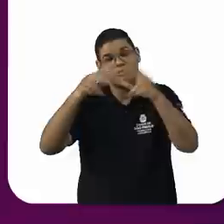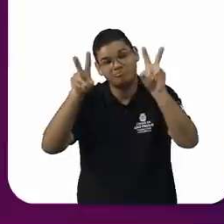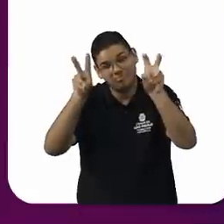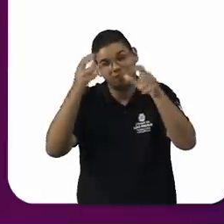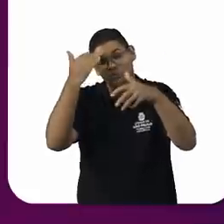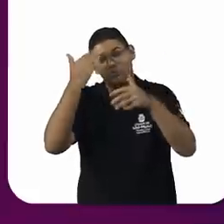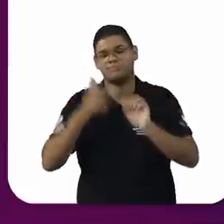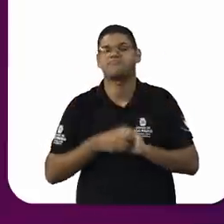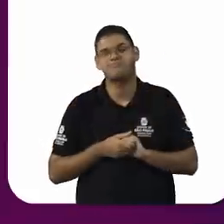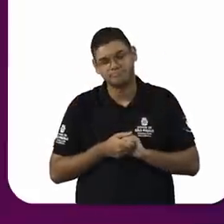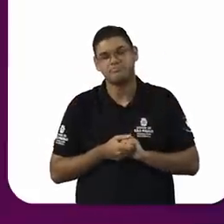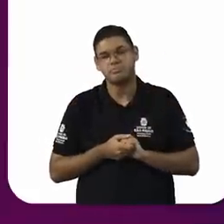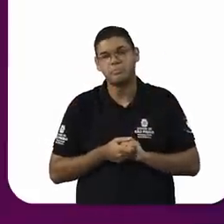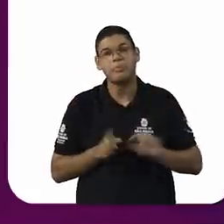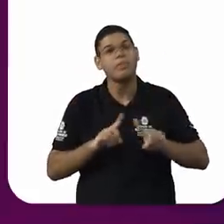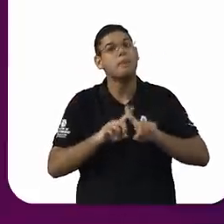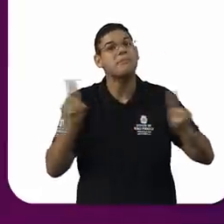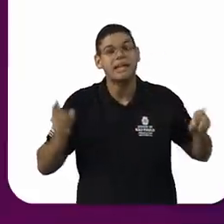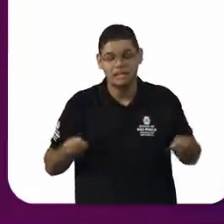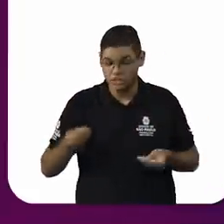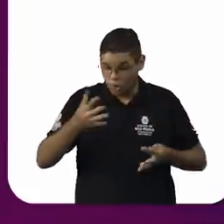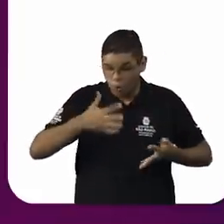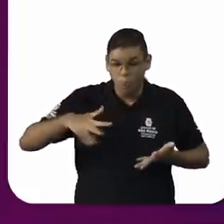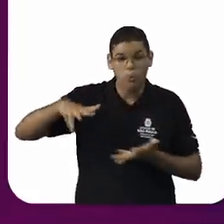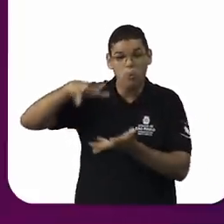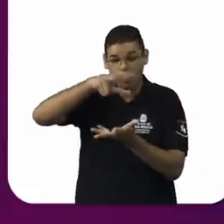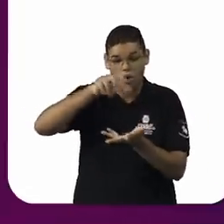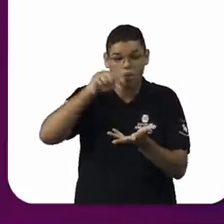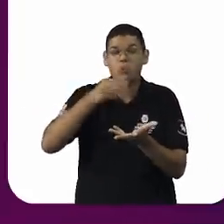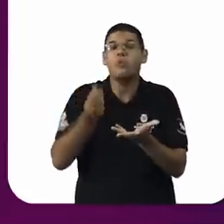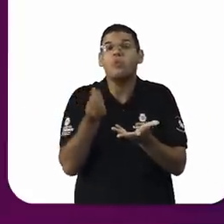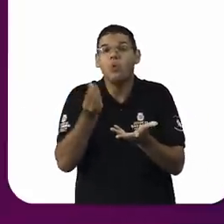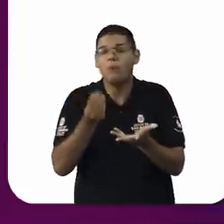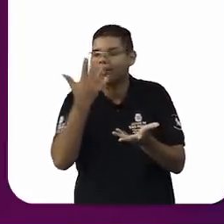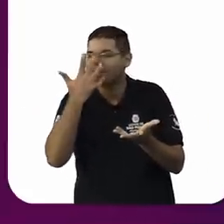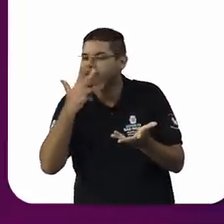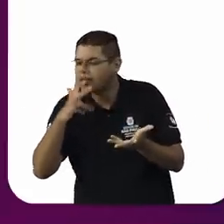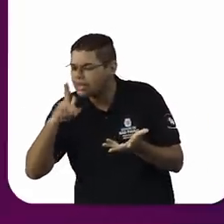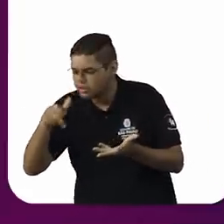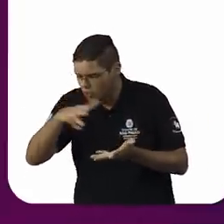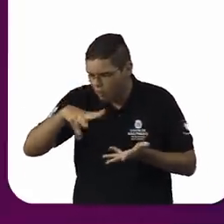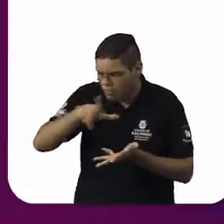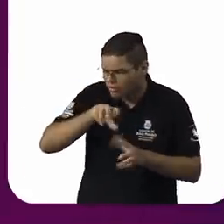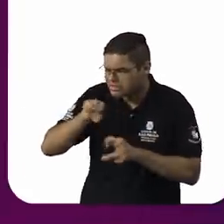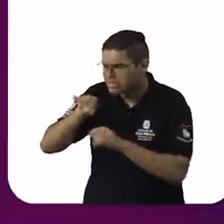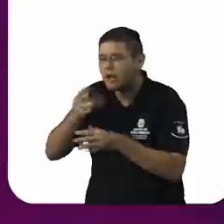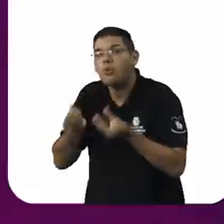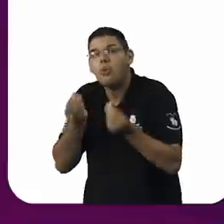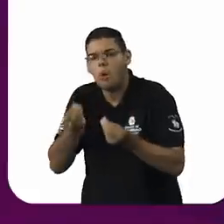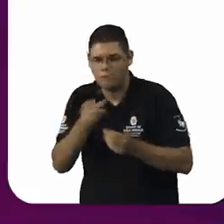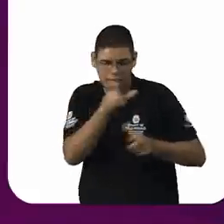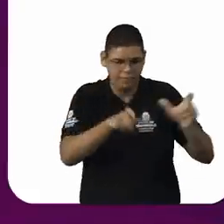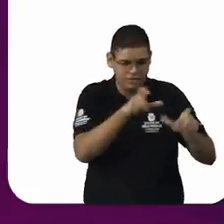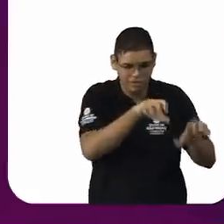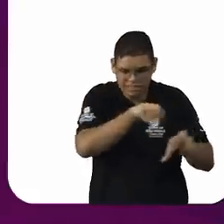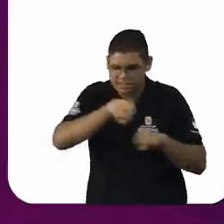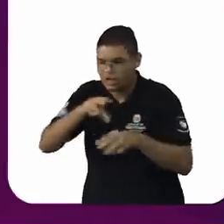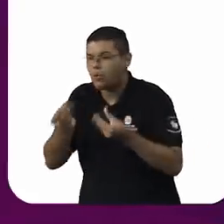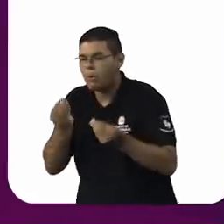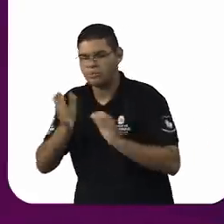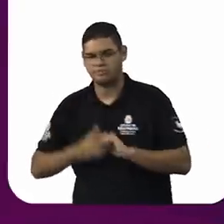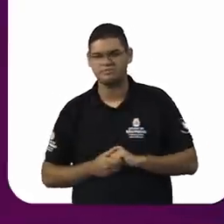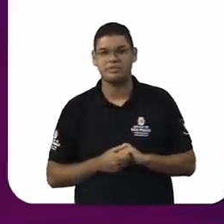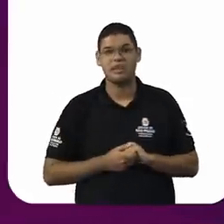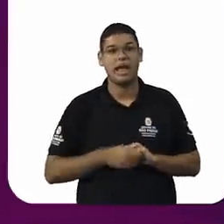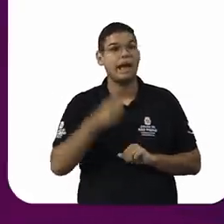o mundo é apresentado às crianças? A menina, ela ganha bonecas, kits